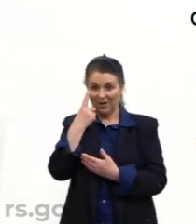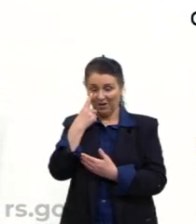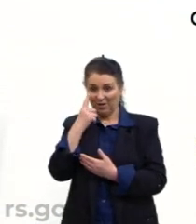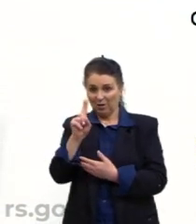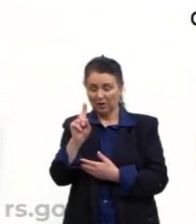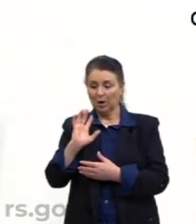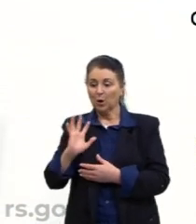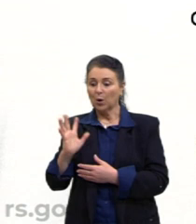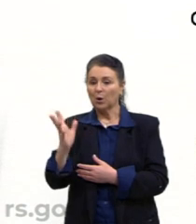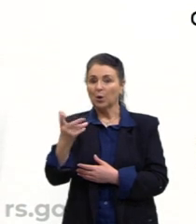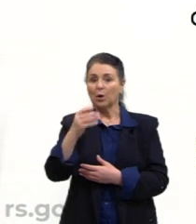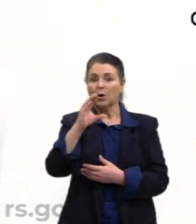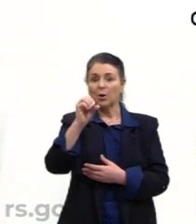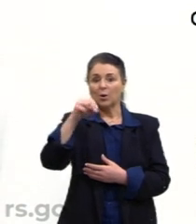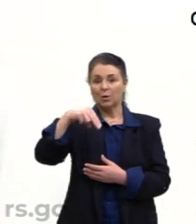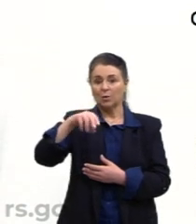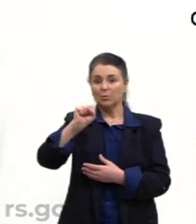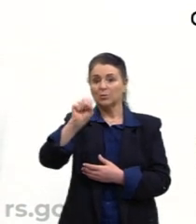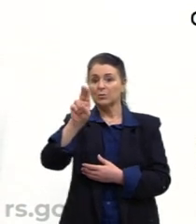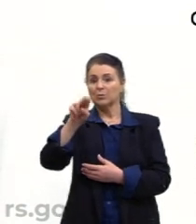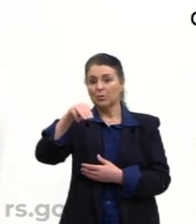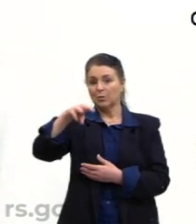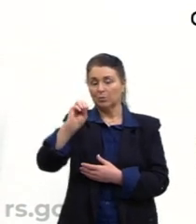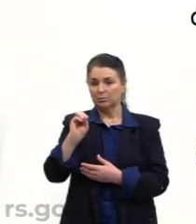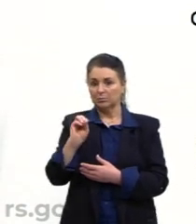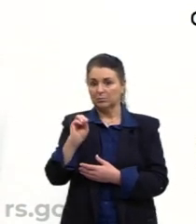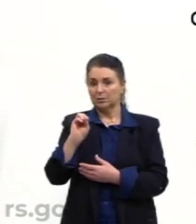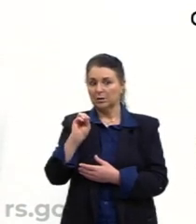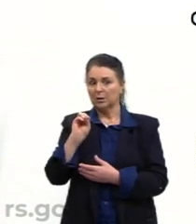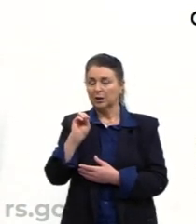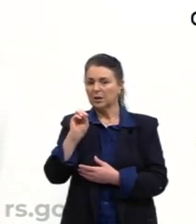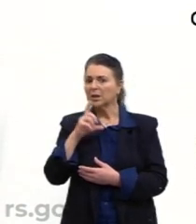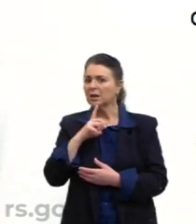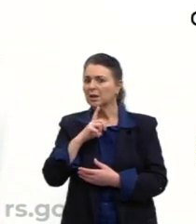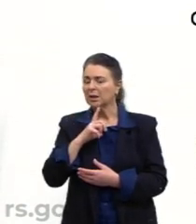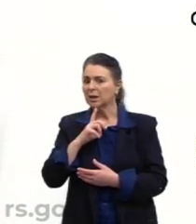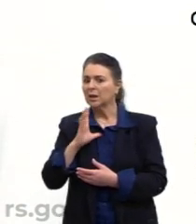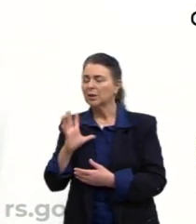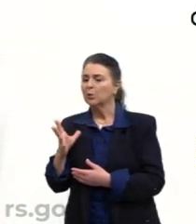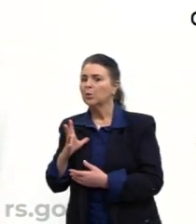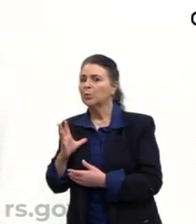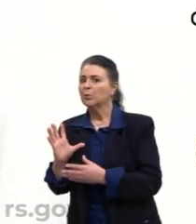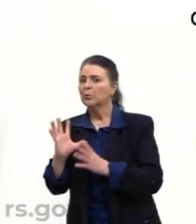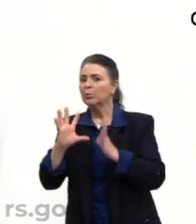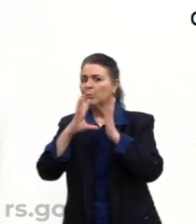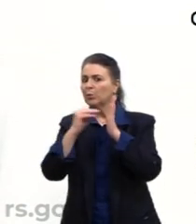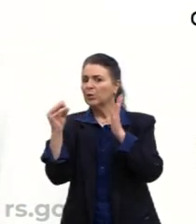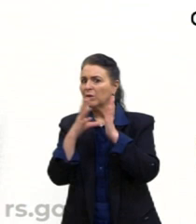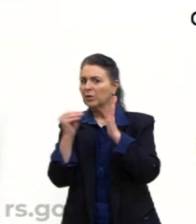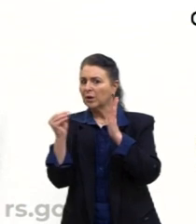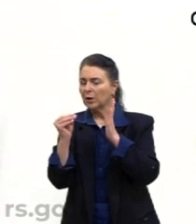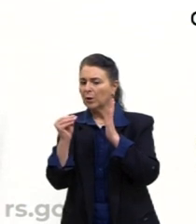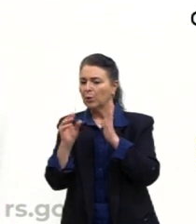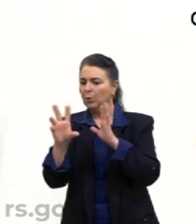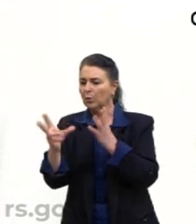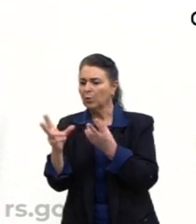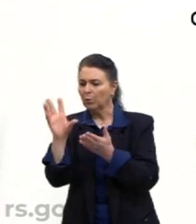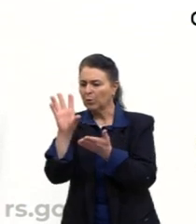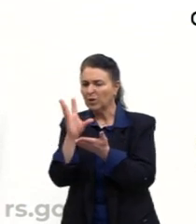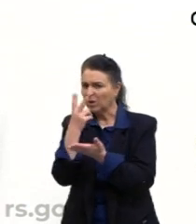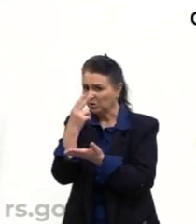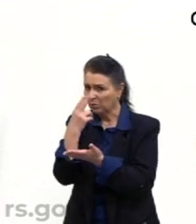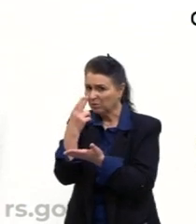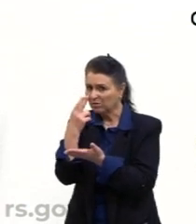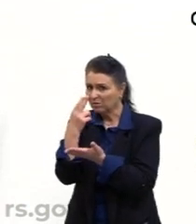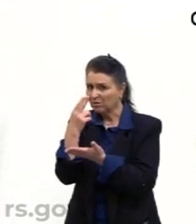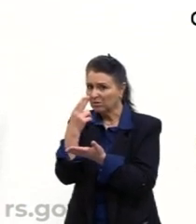consumo, né? Aqueles que se submetem a esse modelo de indústria nada mais faz do que falar de modo diferente da mesma coisa. É